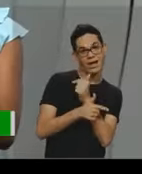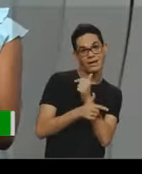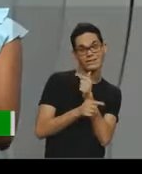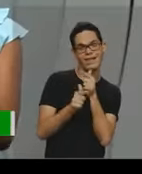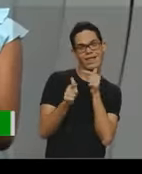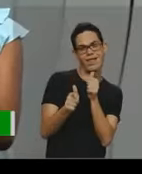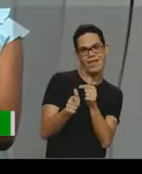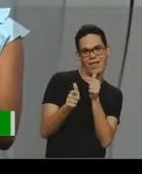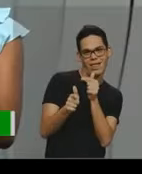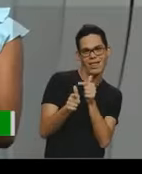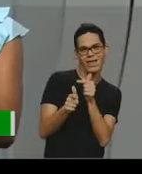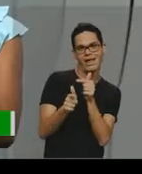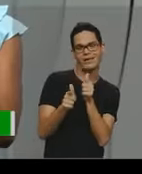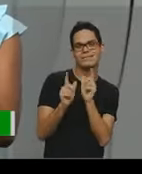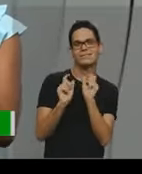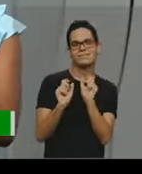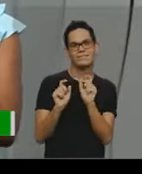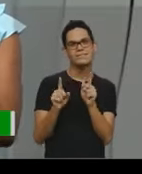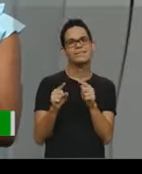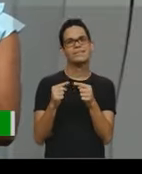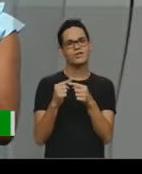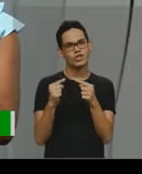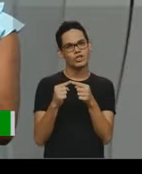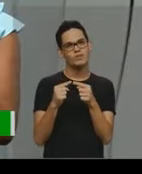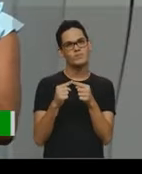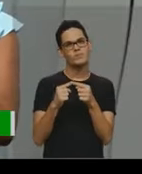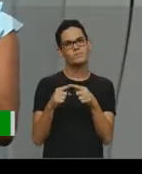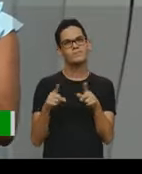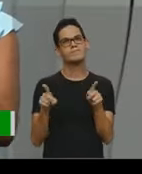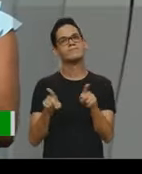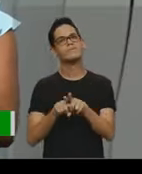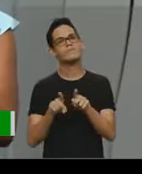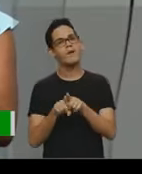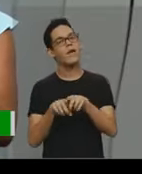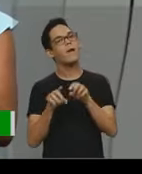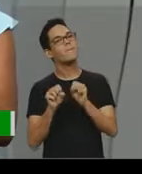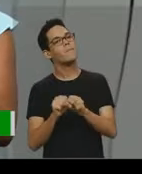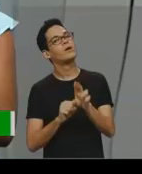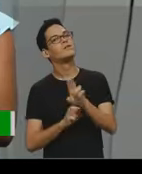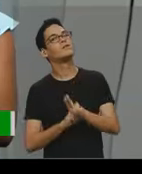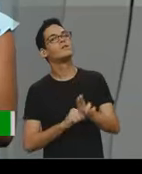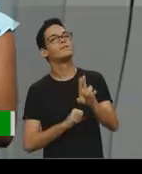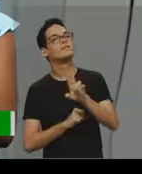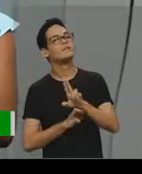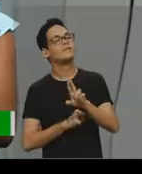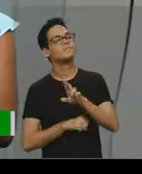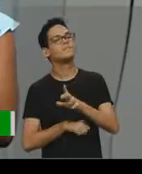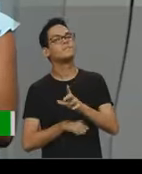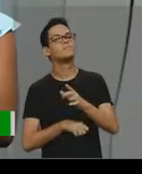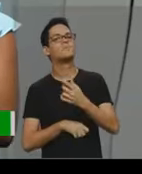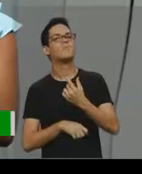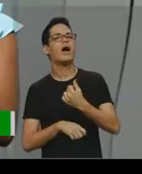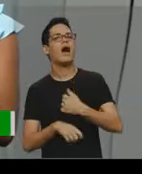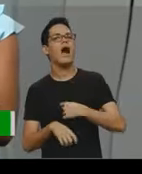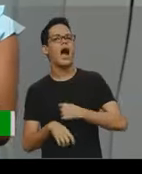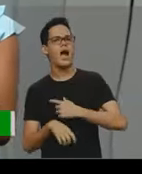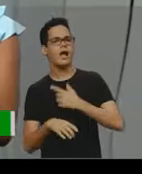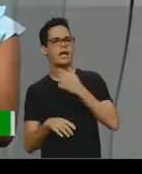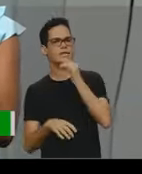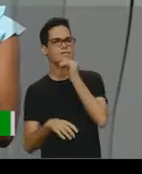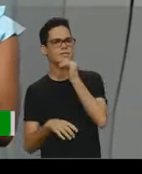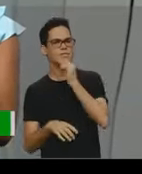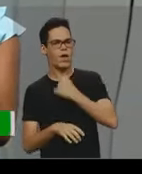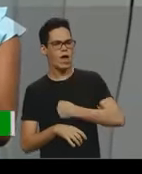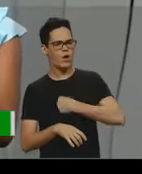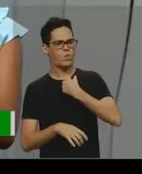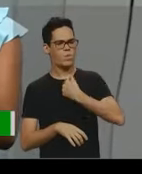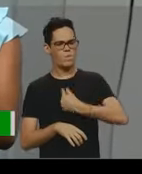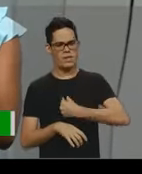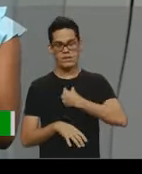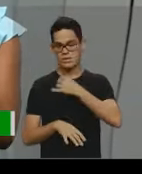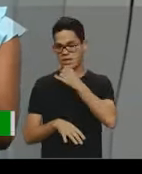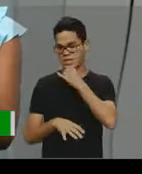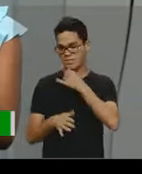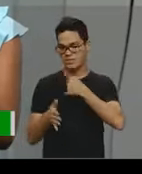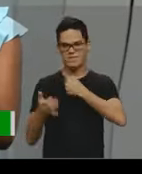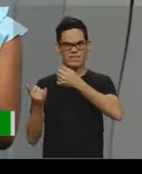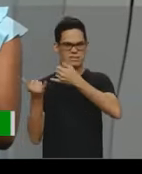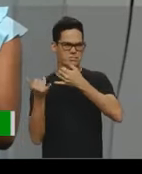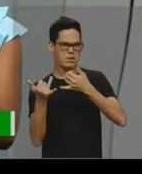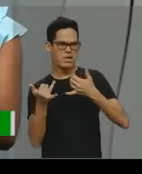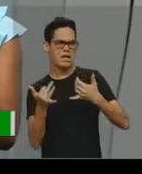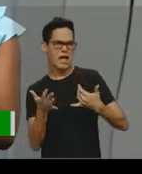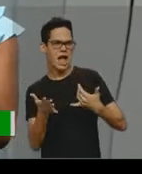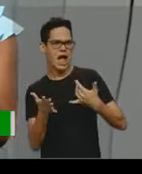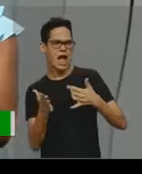causar humor também, mas também pode ser uma crônica argumentativa, né, que o autor, ele vai explorar ali